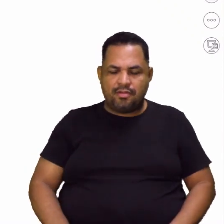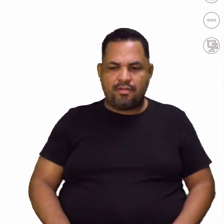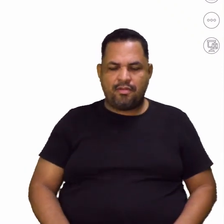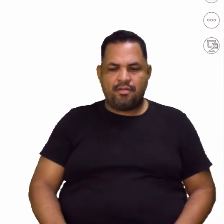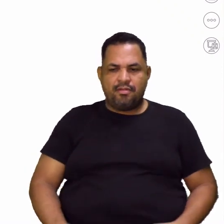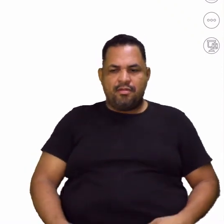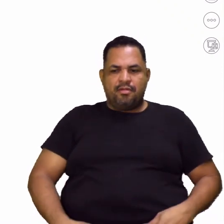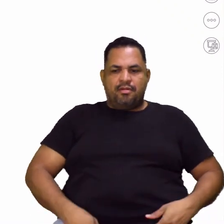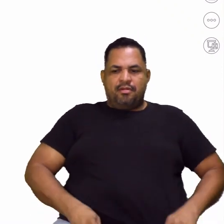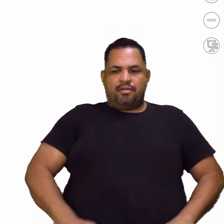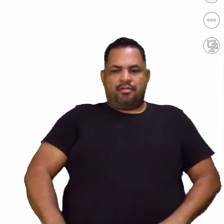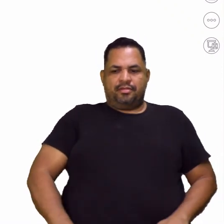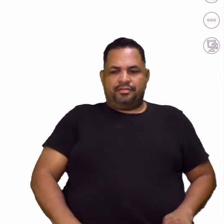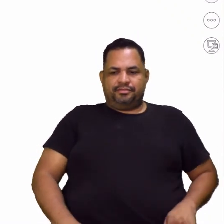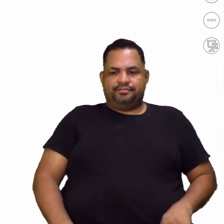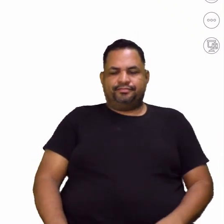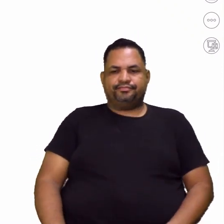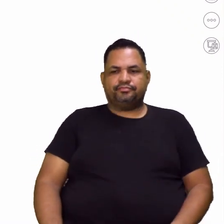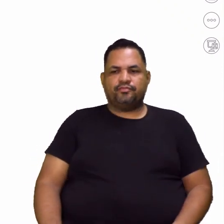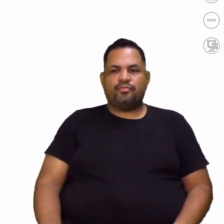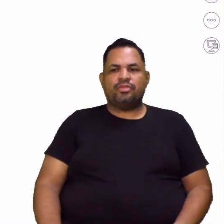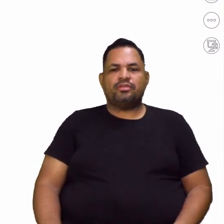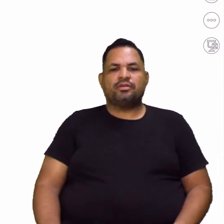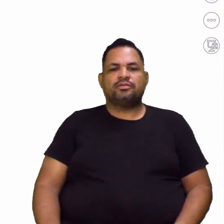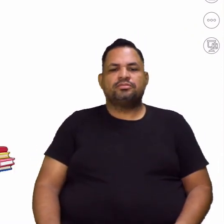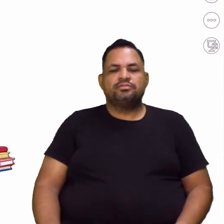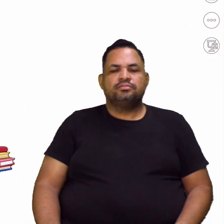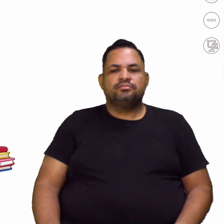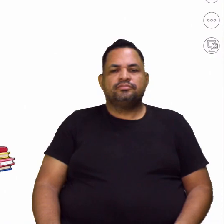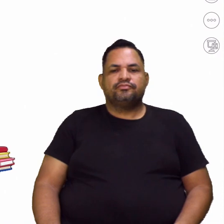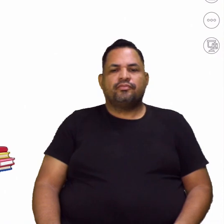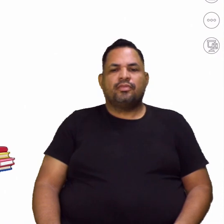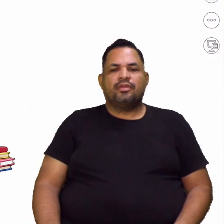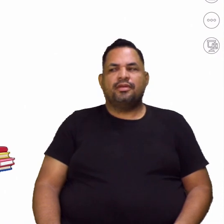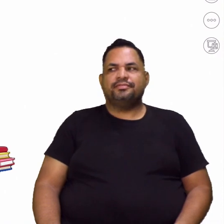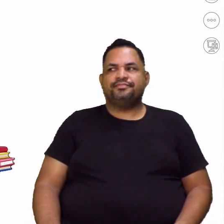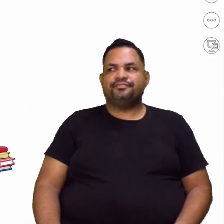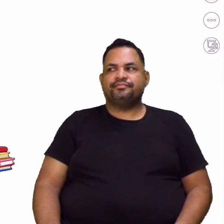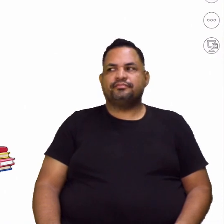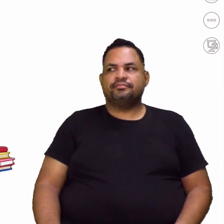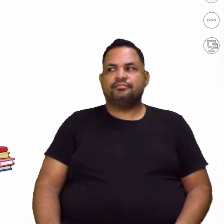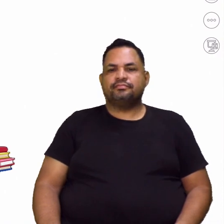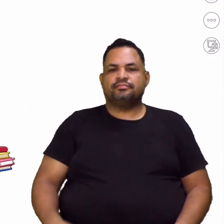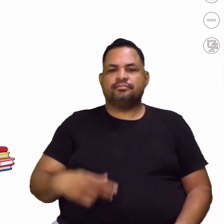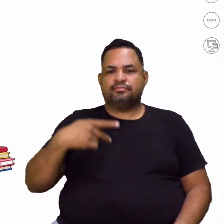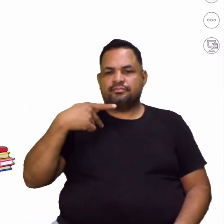bom? Muito bem. Agora, chegando aqui, Amadinho. Ó.